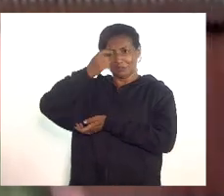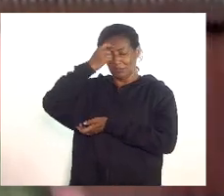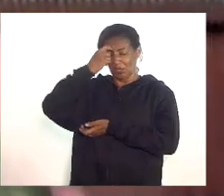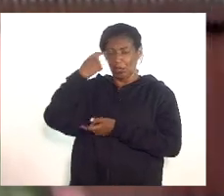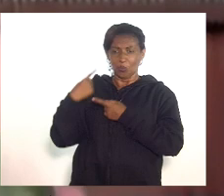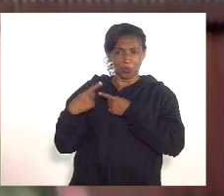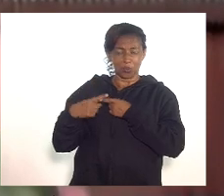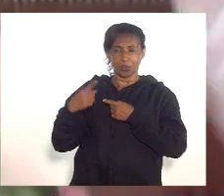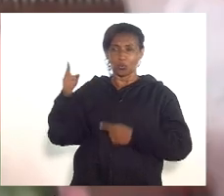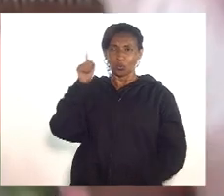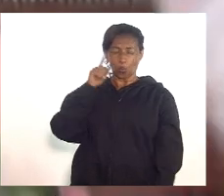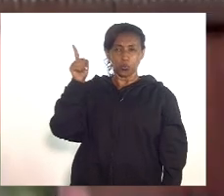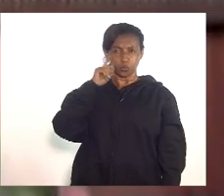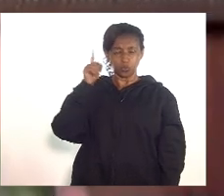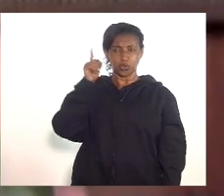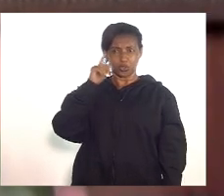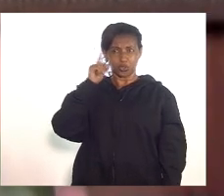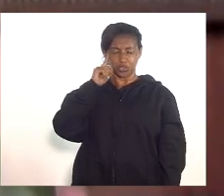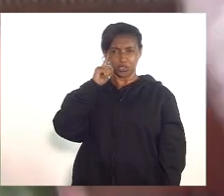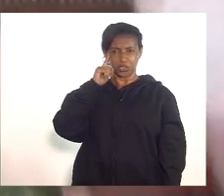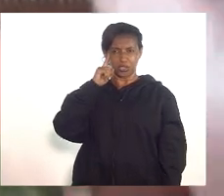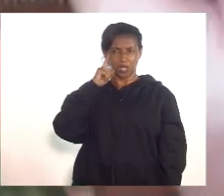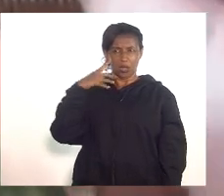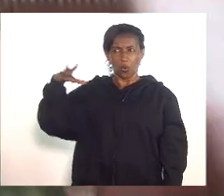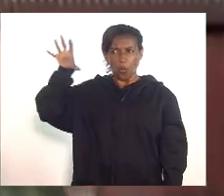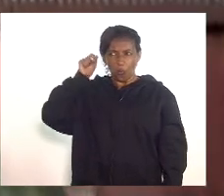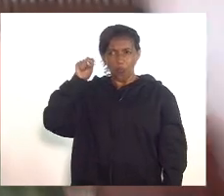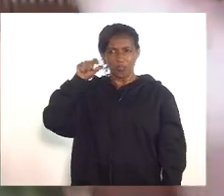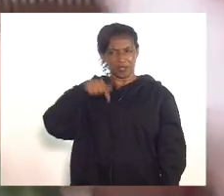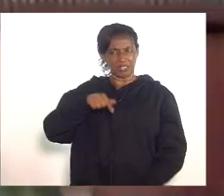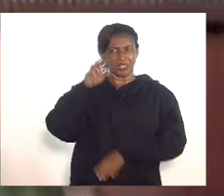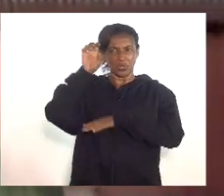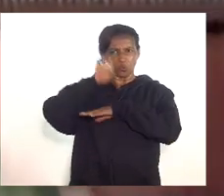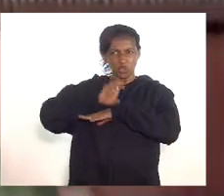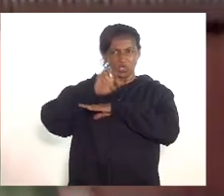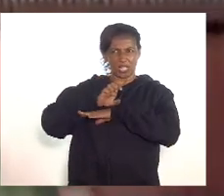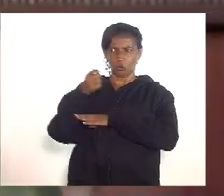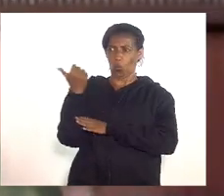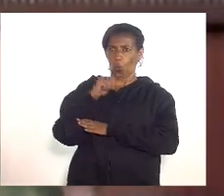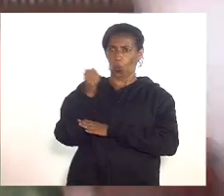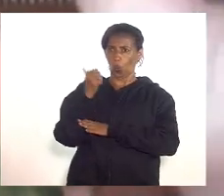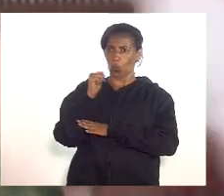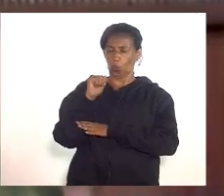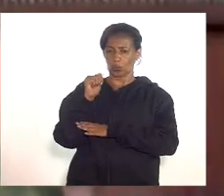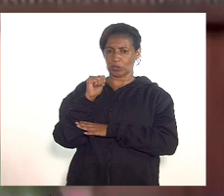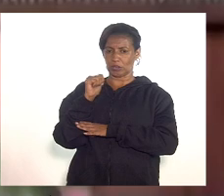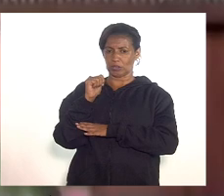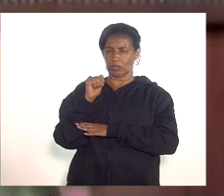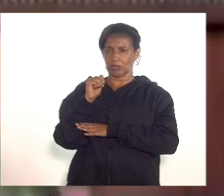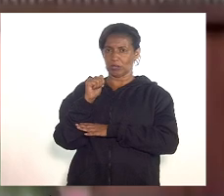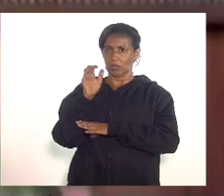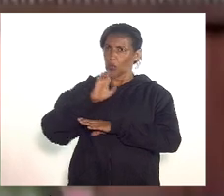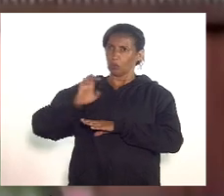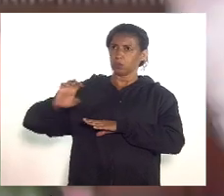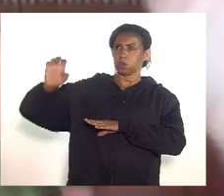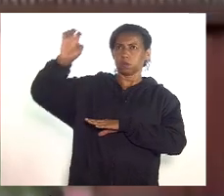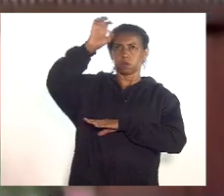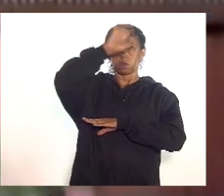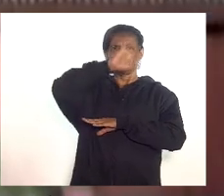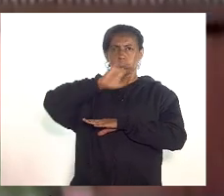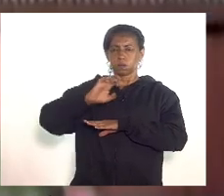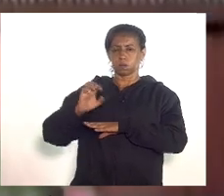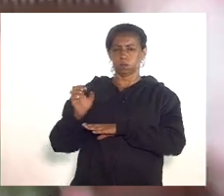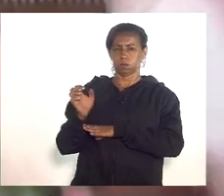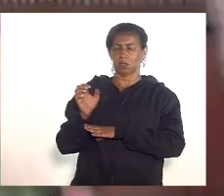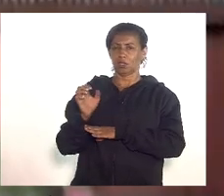os dias que nós aqui no estado em praticamente 11 estados do estado brasileiro já não